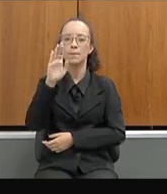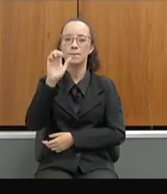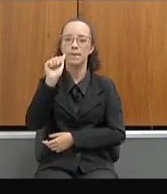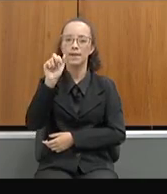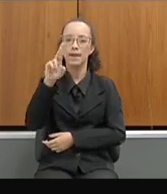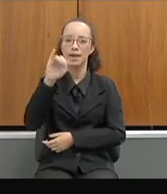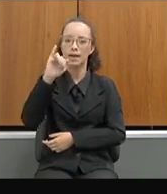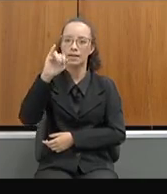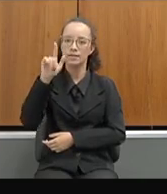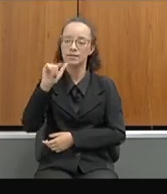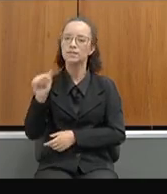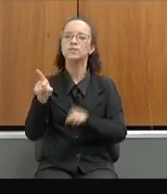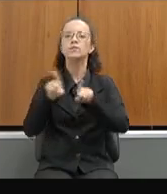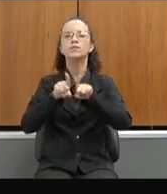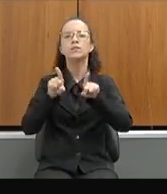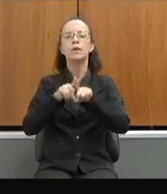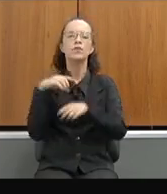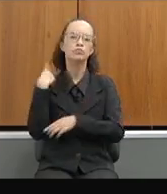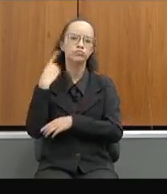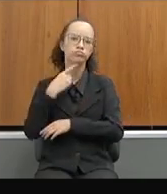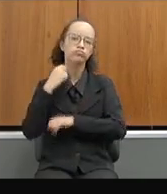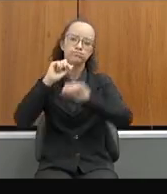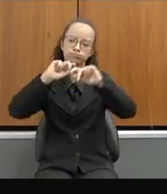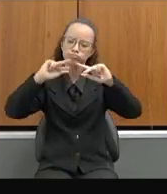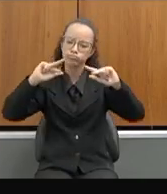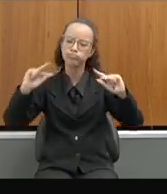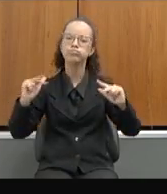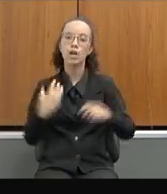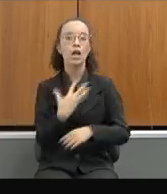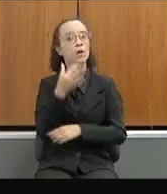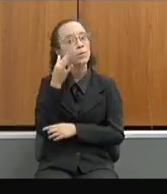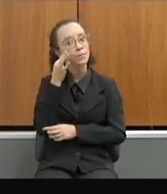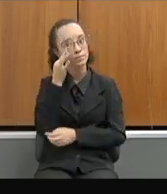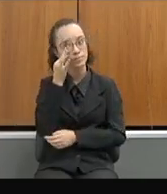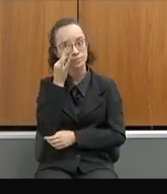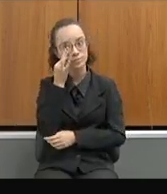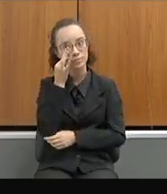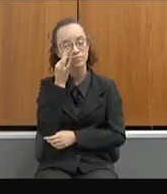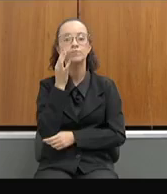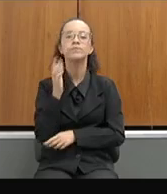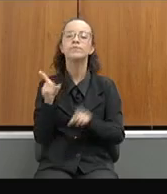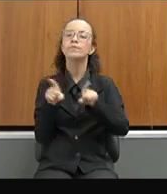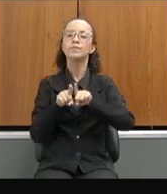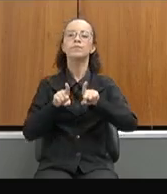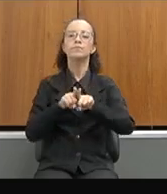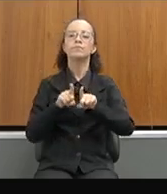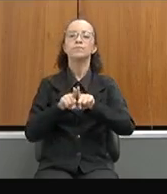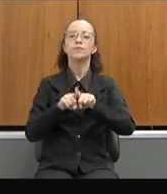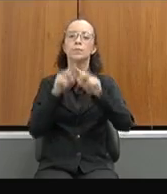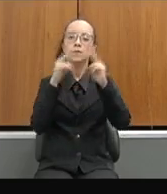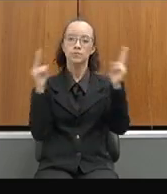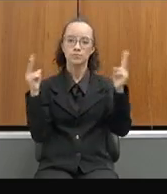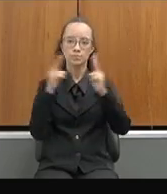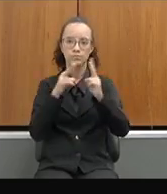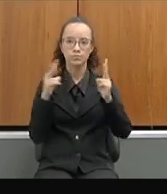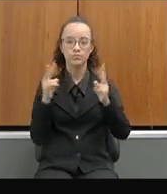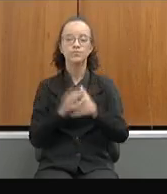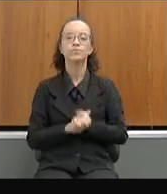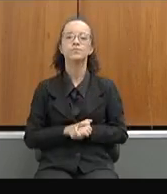Serqueira, demais parlamentares que estão acompanhando de forma presencial e aqueles que estão de forma remota.